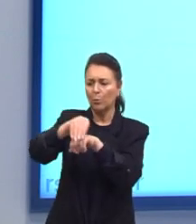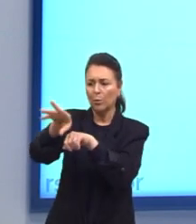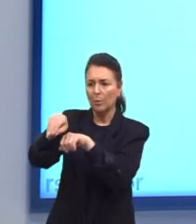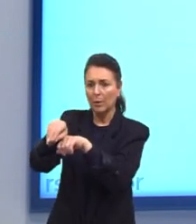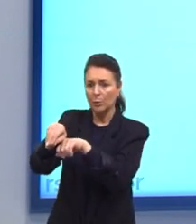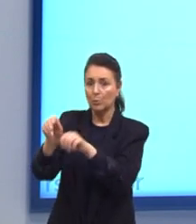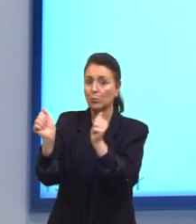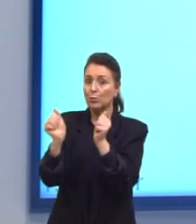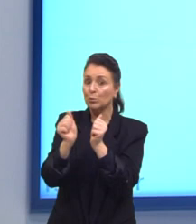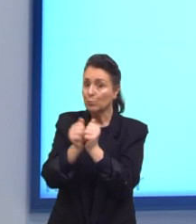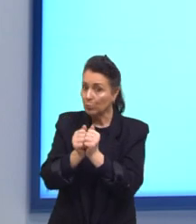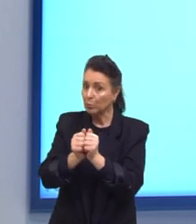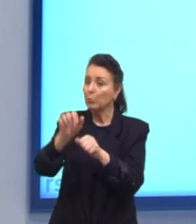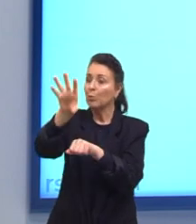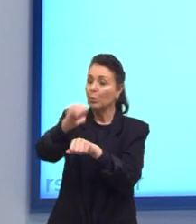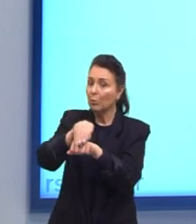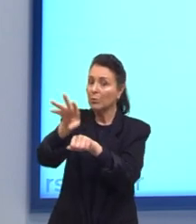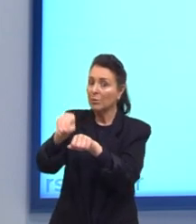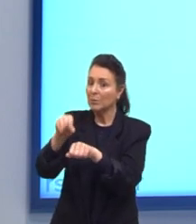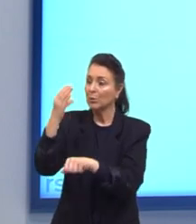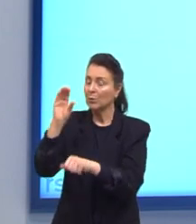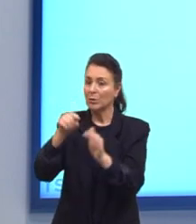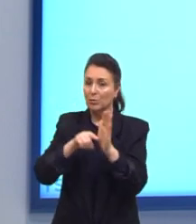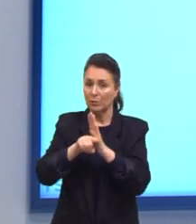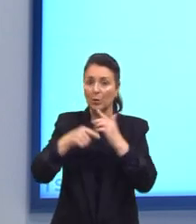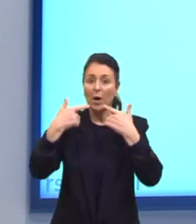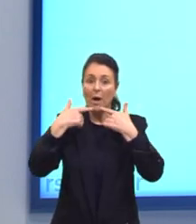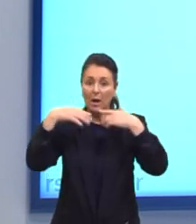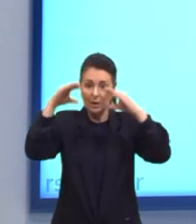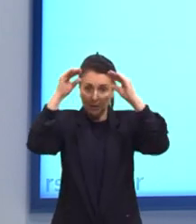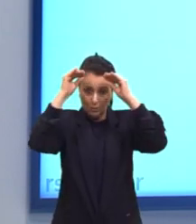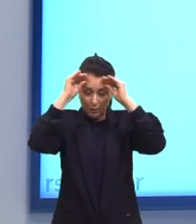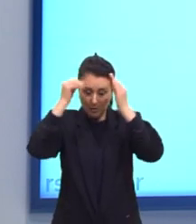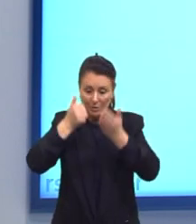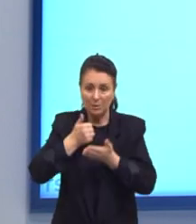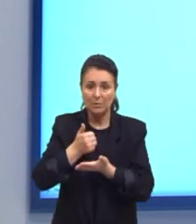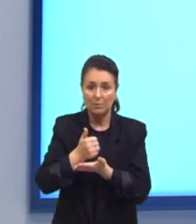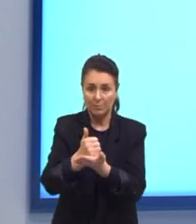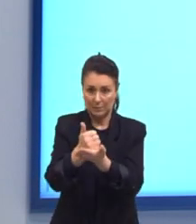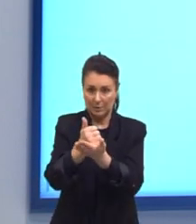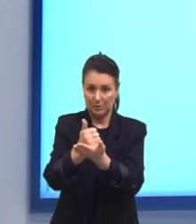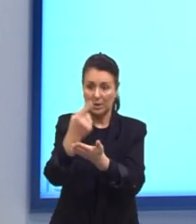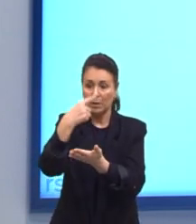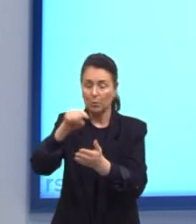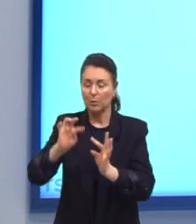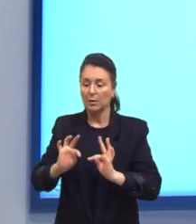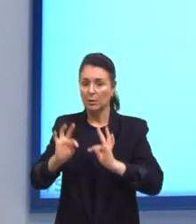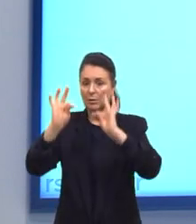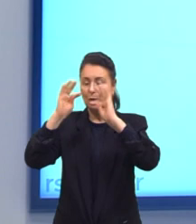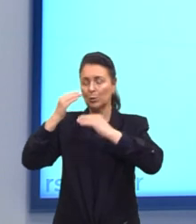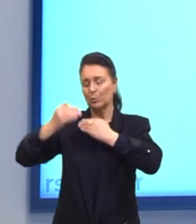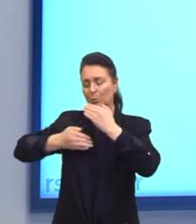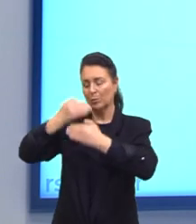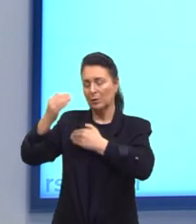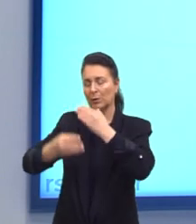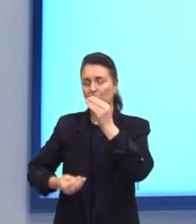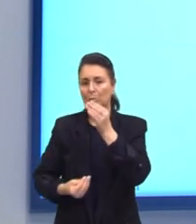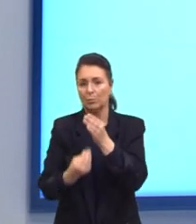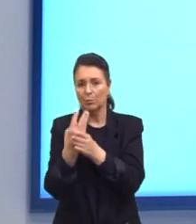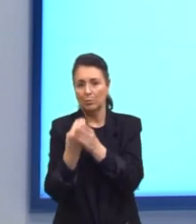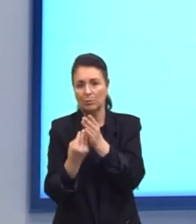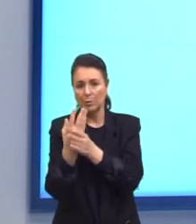conhecimentos Científicos As linguagens Que lhes dão suporte As demais tecnologias Os processos De produção